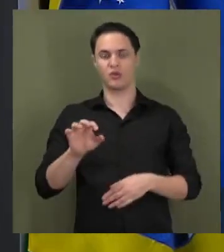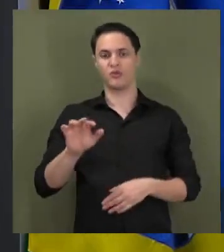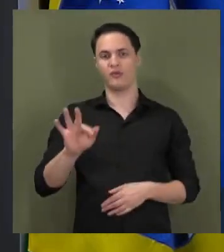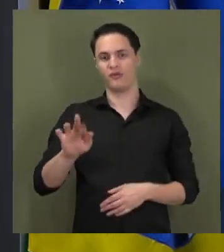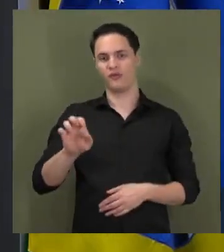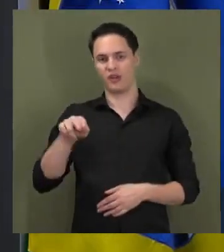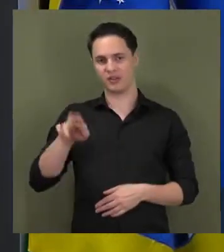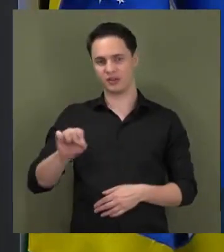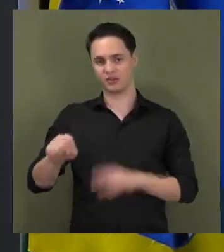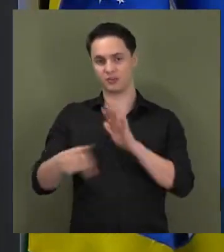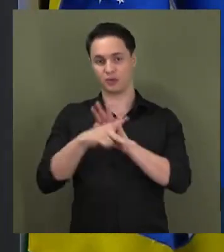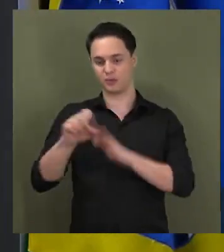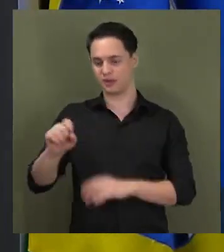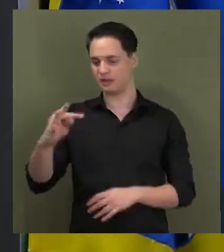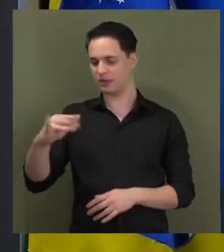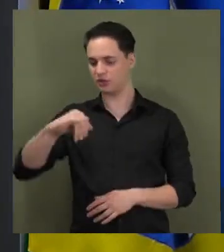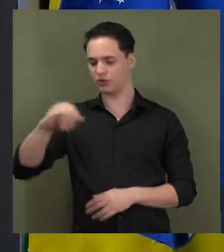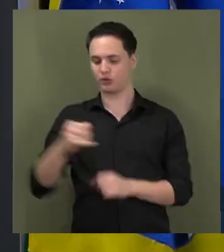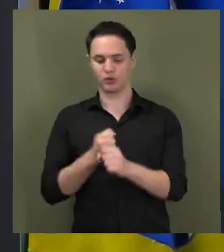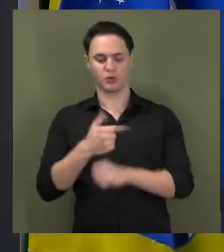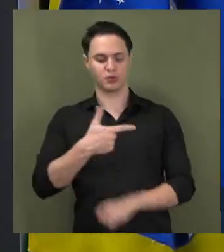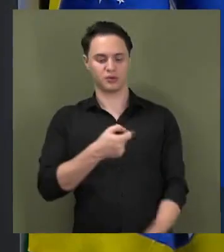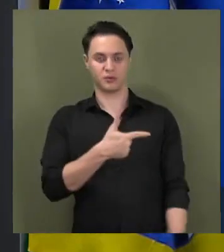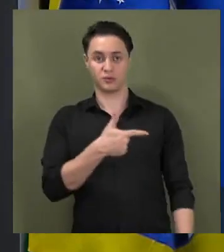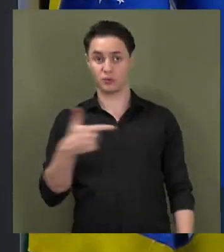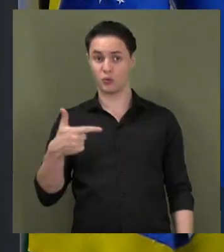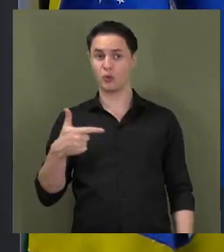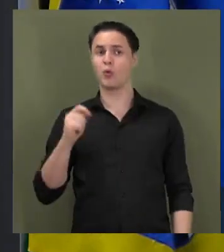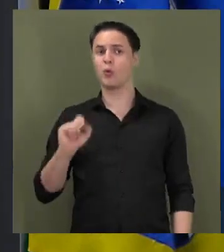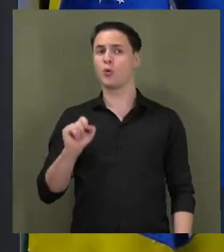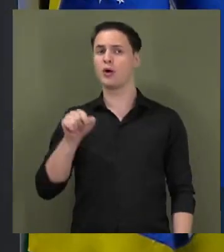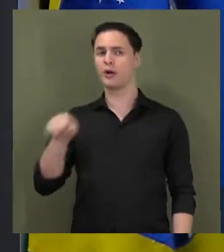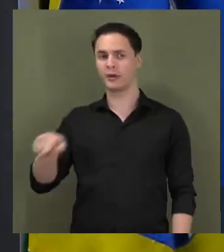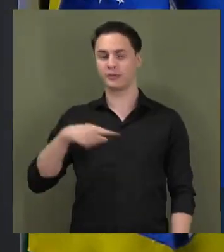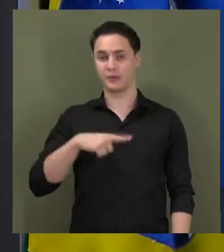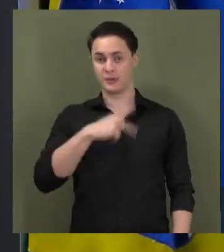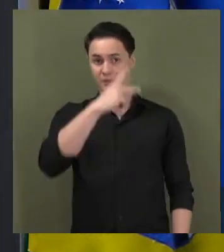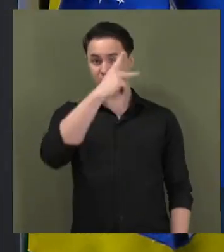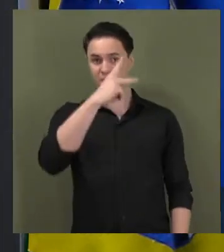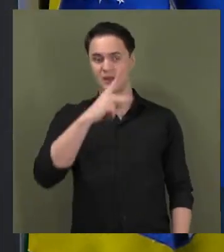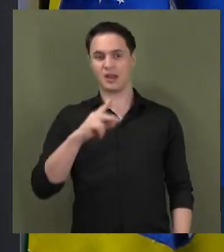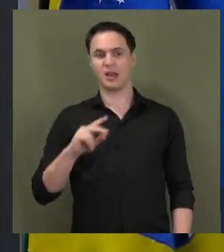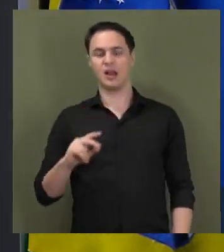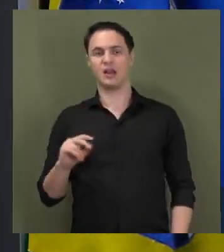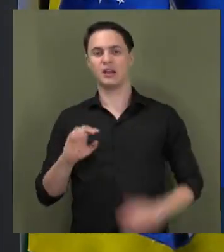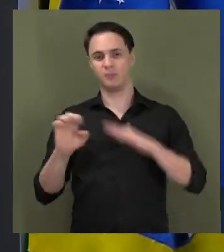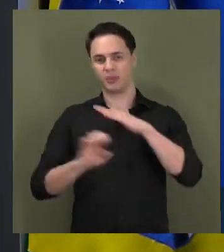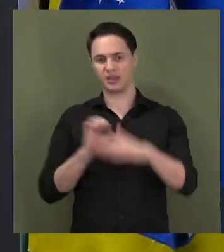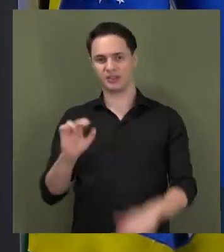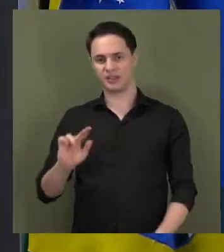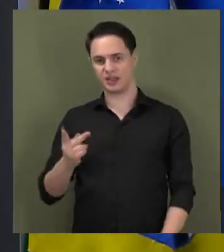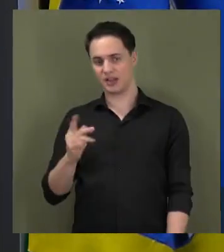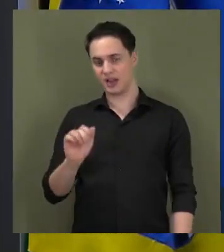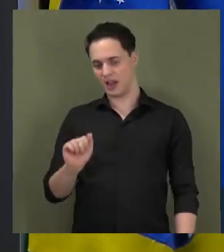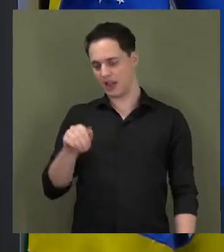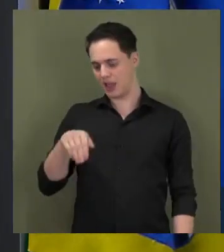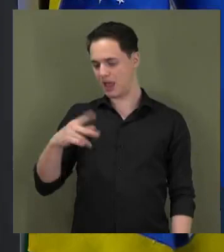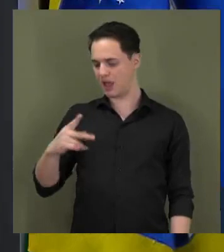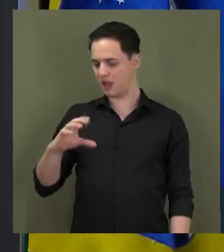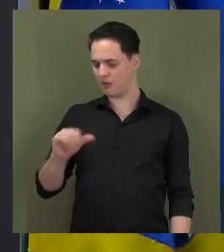STJ, em 2022, a proprietária da Ramp Care, Cristina Tadeu,